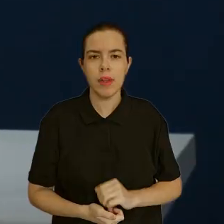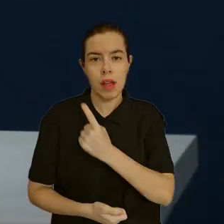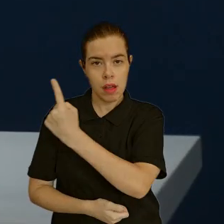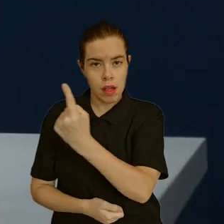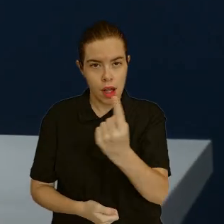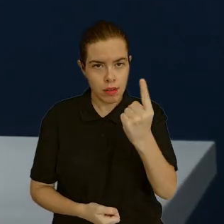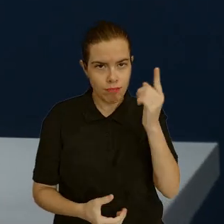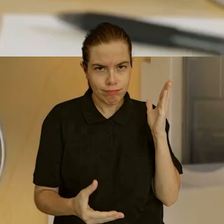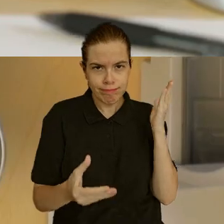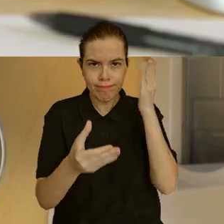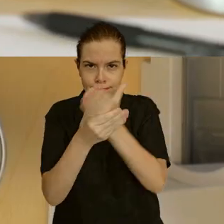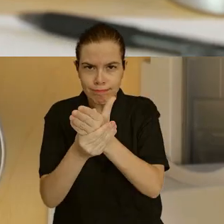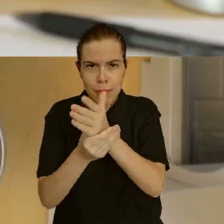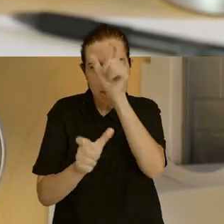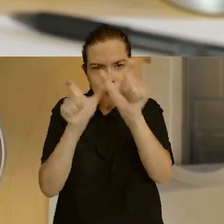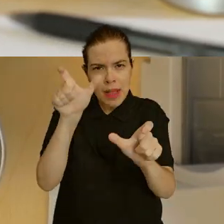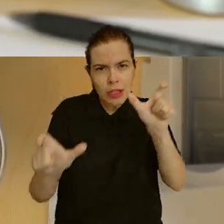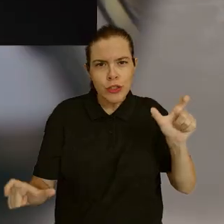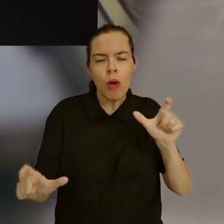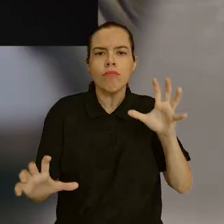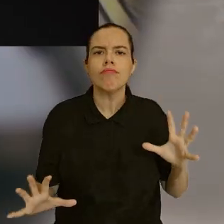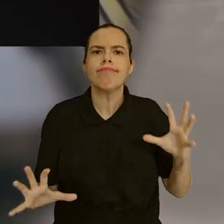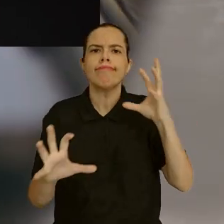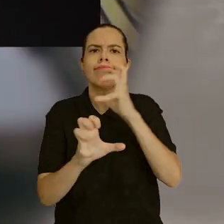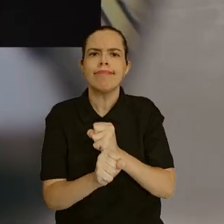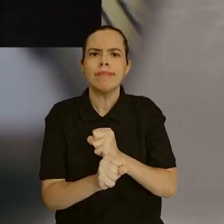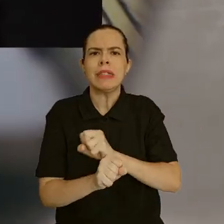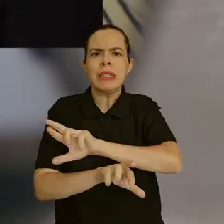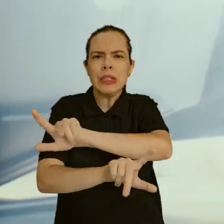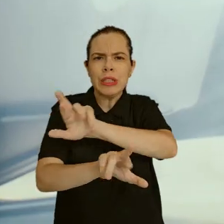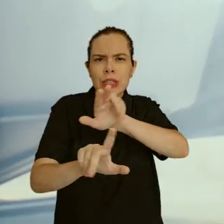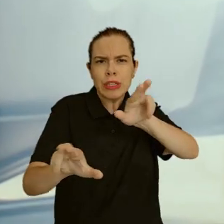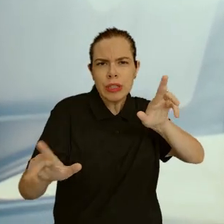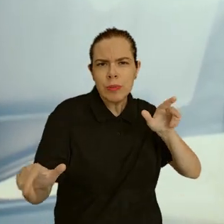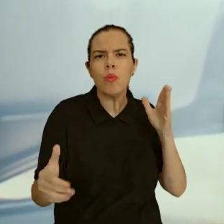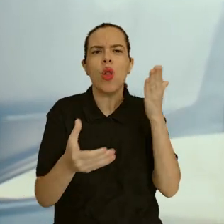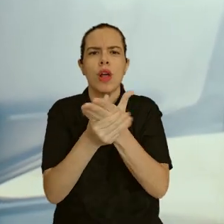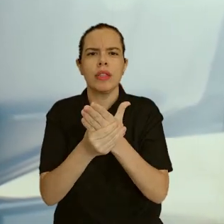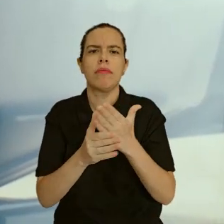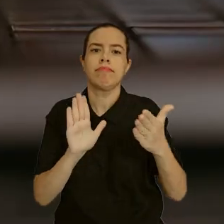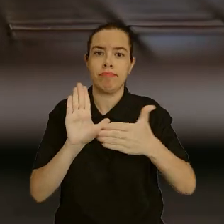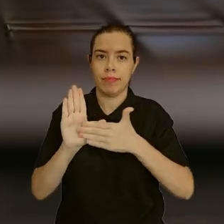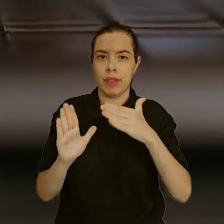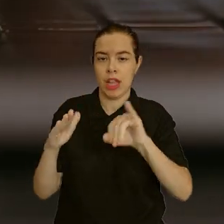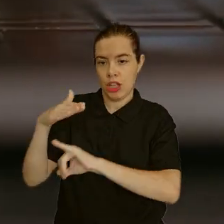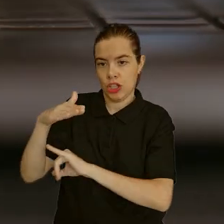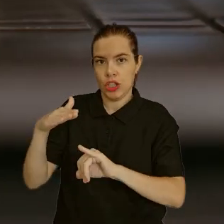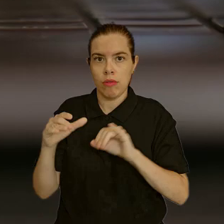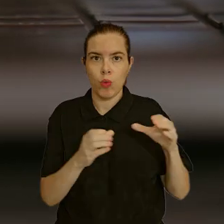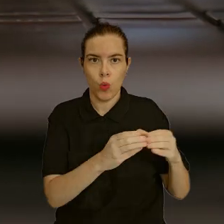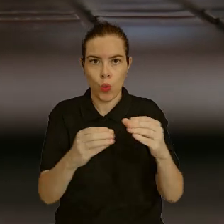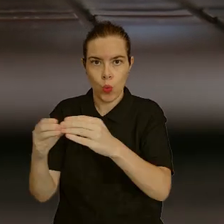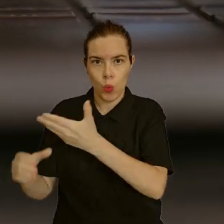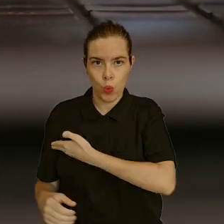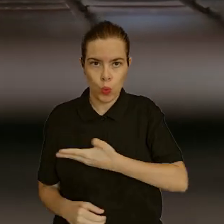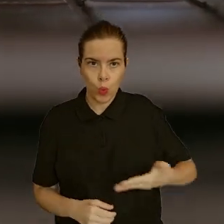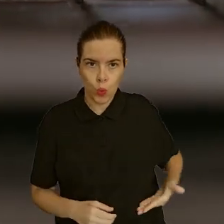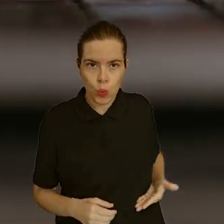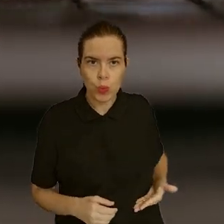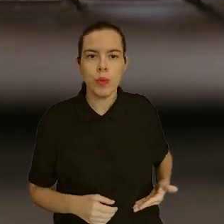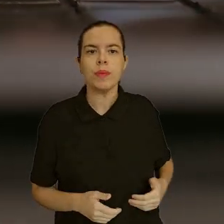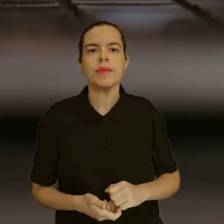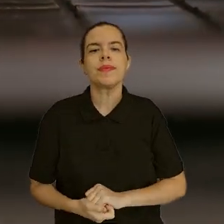Os processos dessas pessoas se juntam a outros milhares propostos por entidades e órgãos públicos.